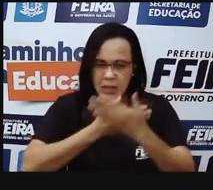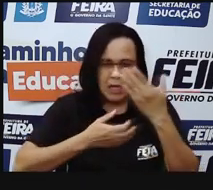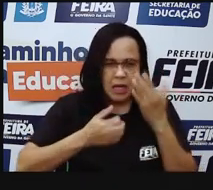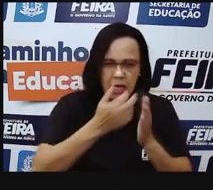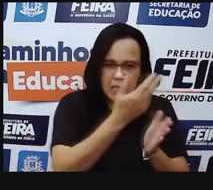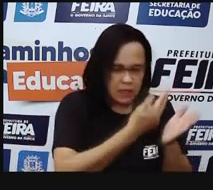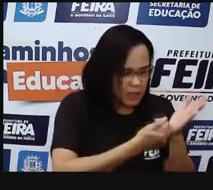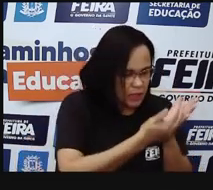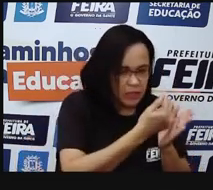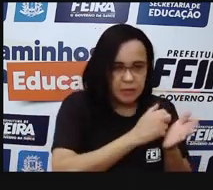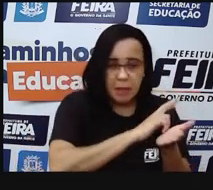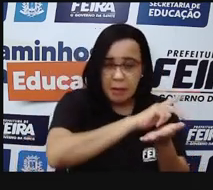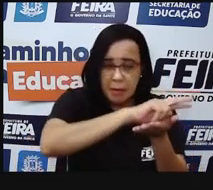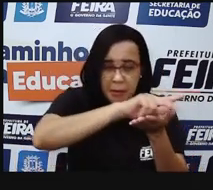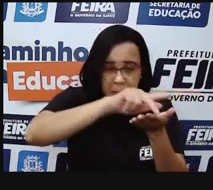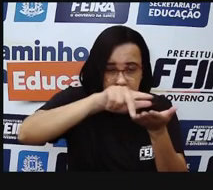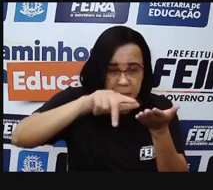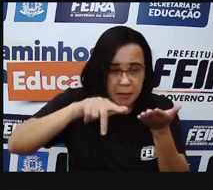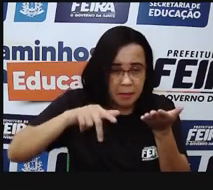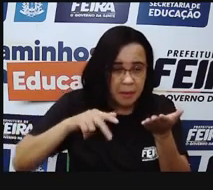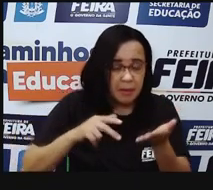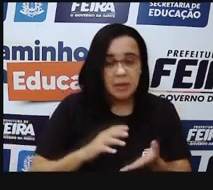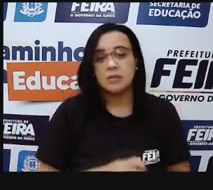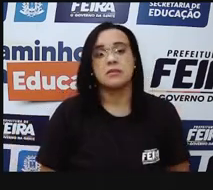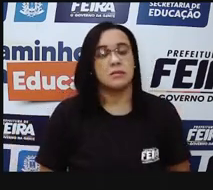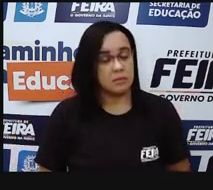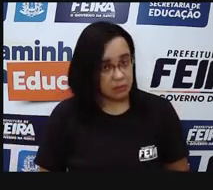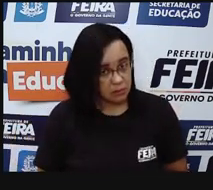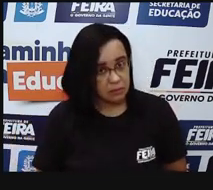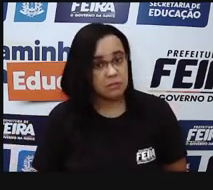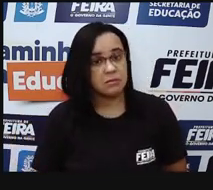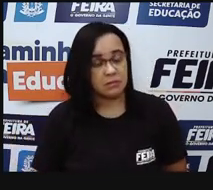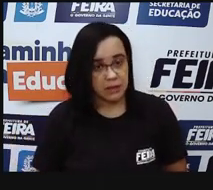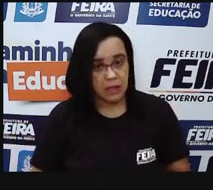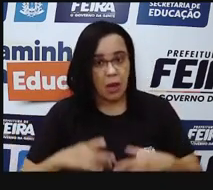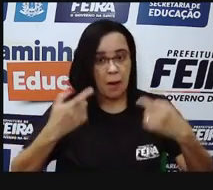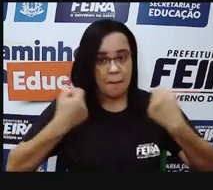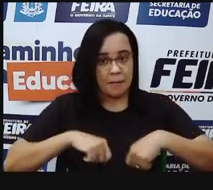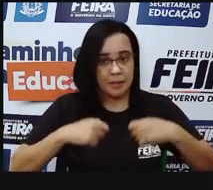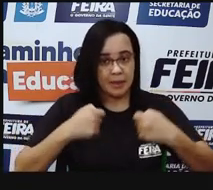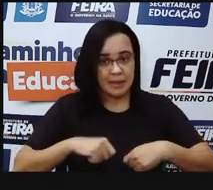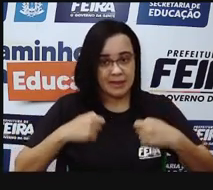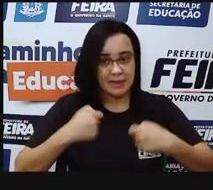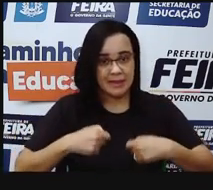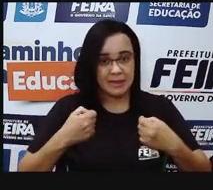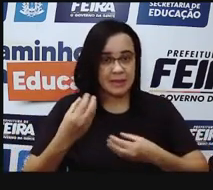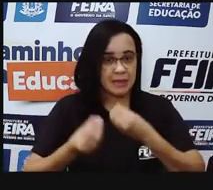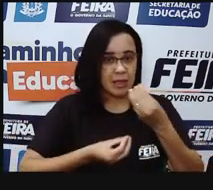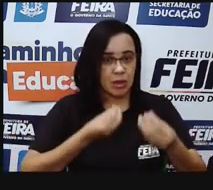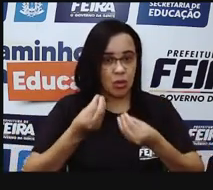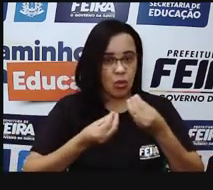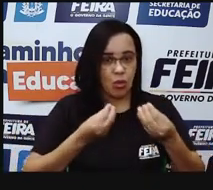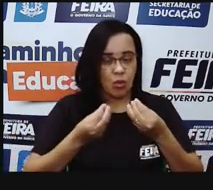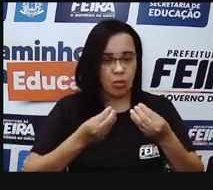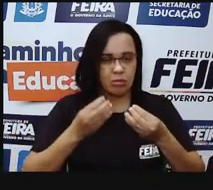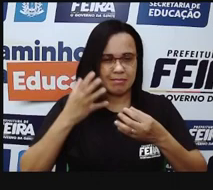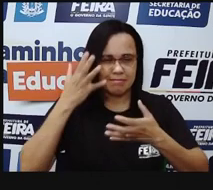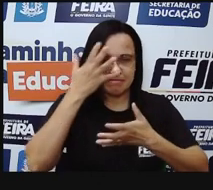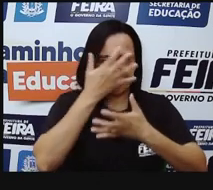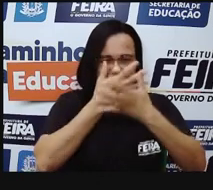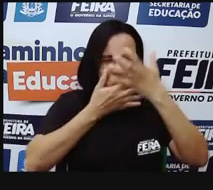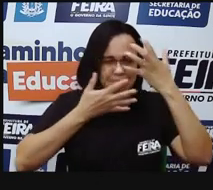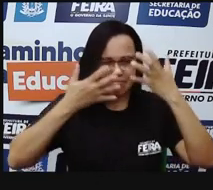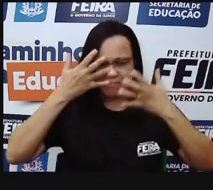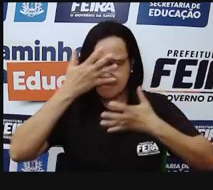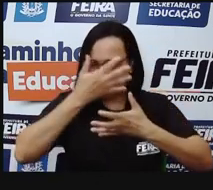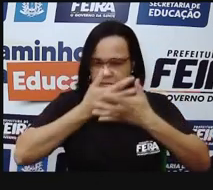tempo umas sobre as outras na retinha dela. E aí, por isso que parece que ela está vendo várias imagens uma montada da outra que